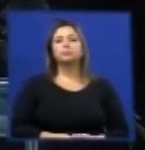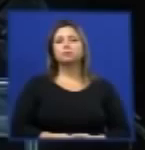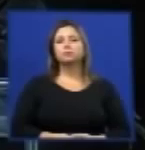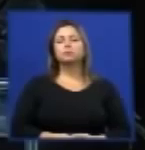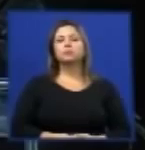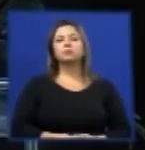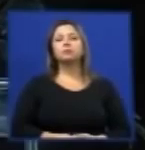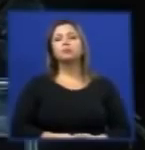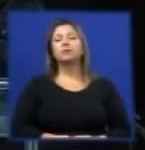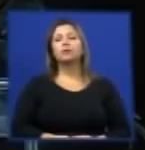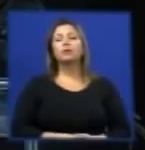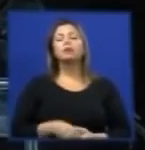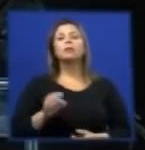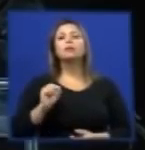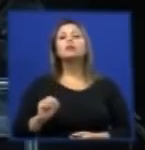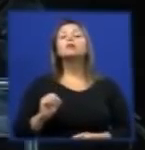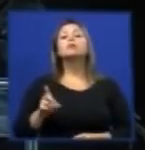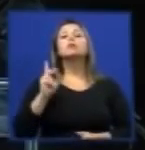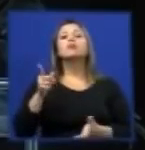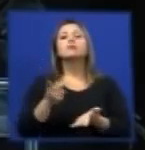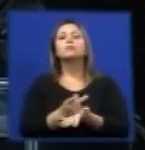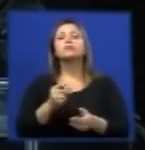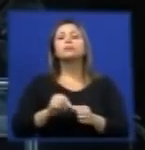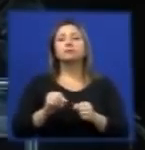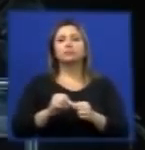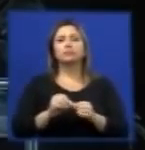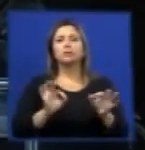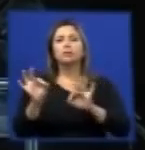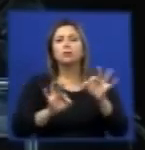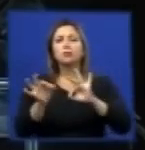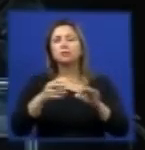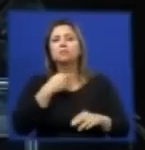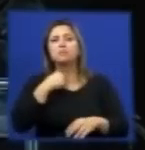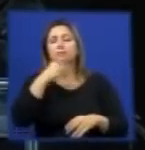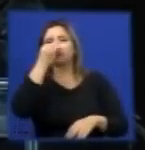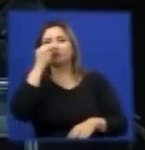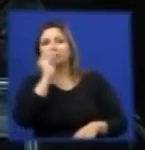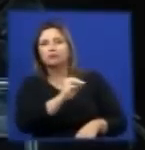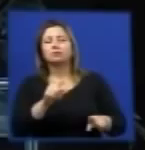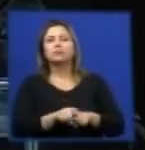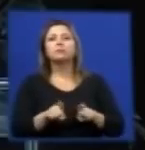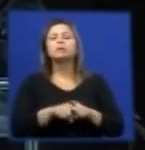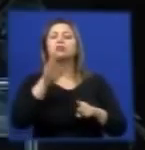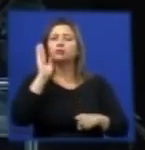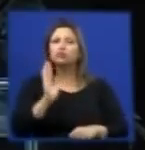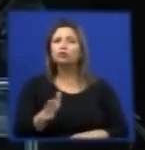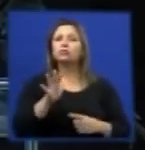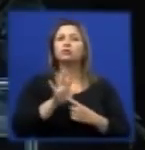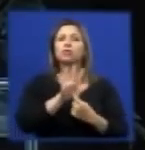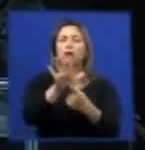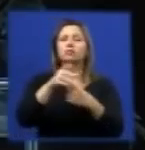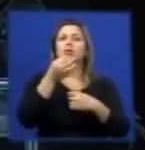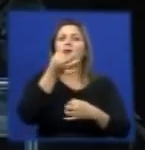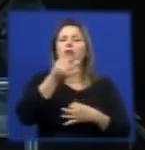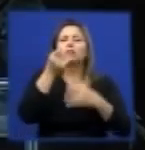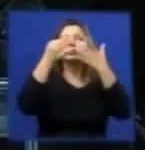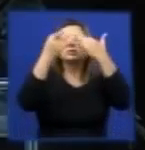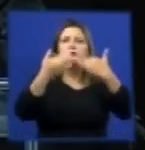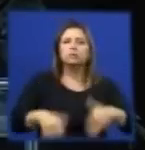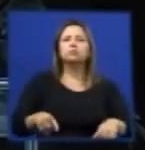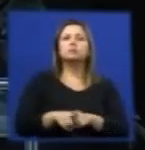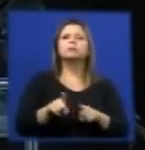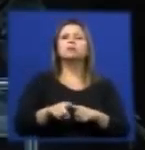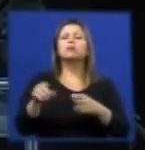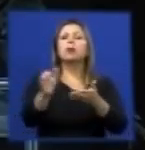As alternativas de disposição que não o simples abandono são essas que já foram comentadas. Muitas